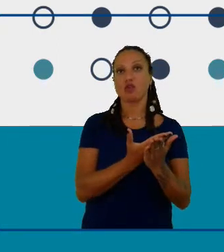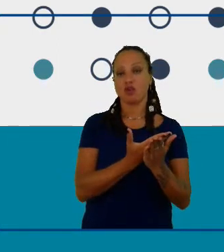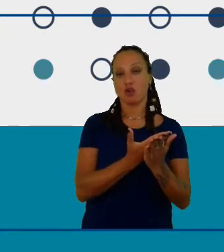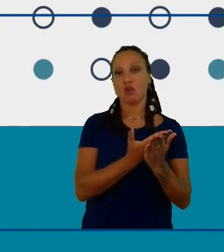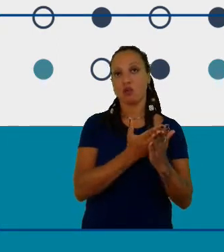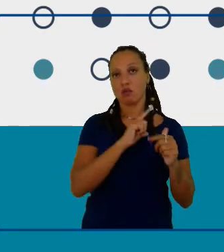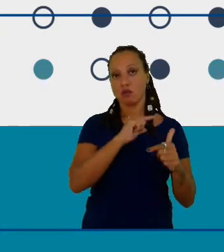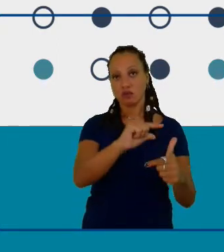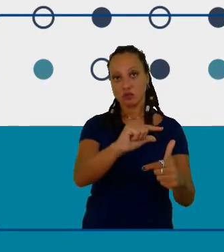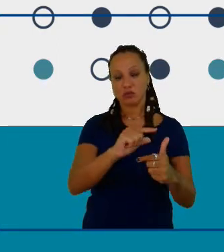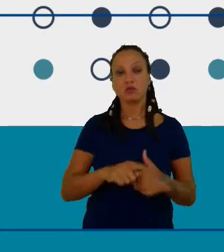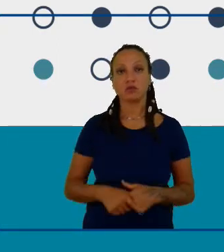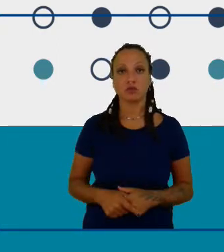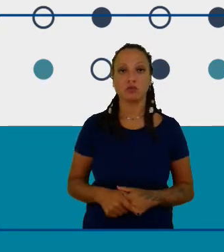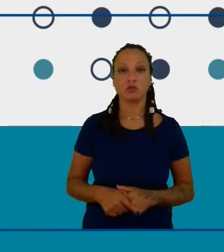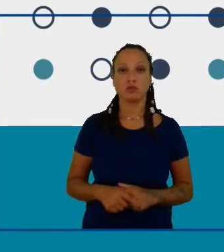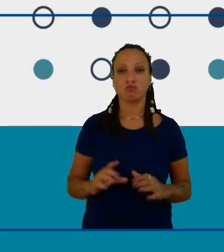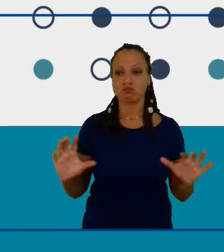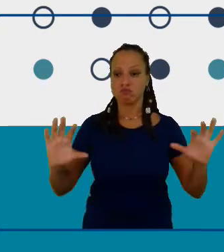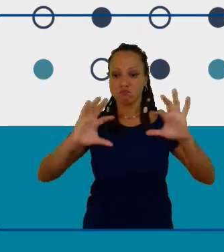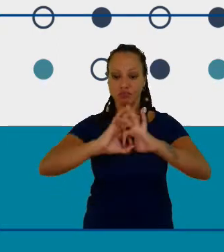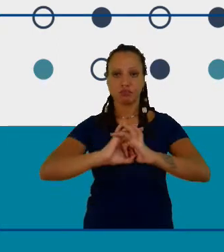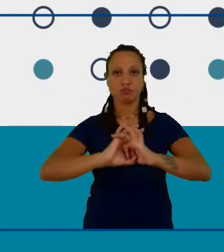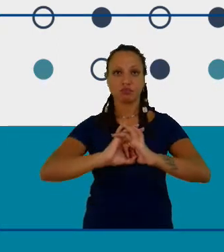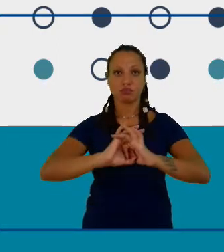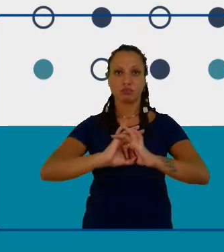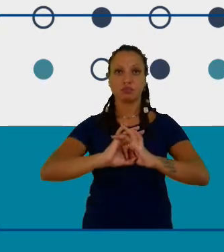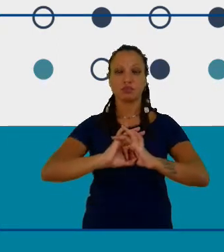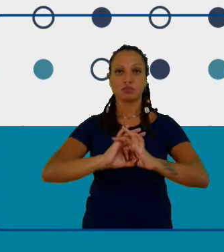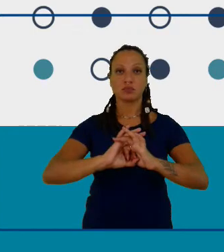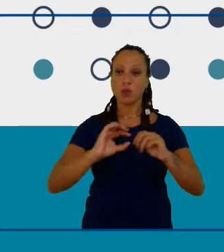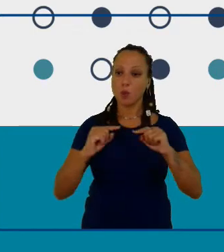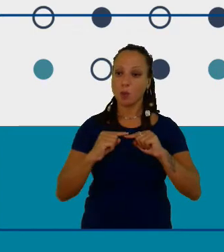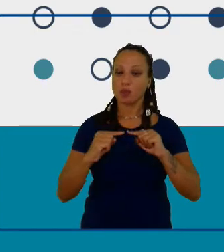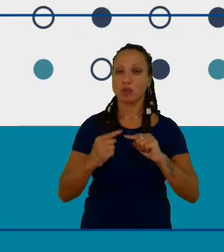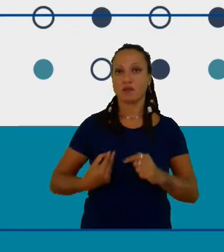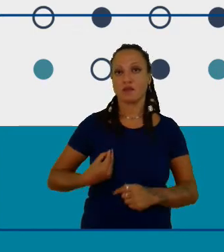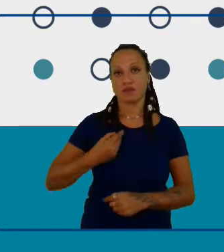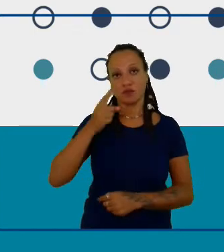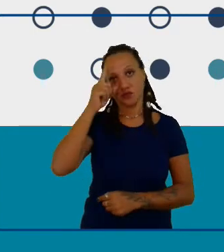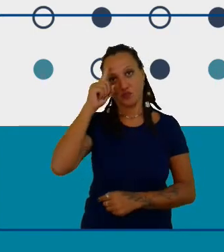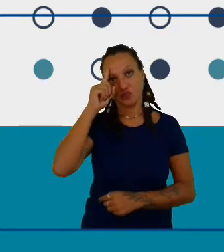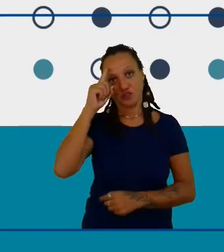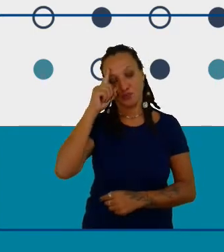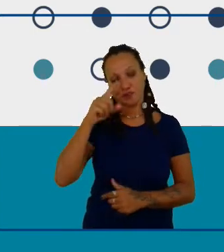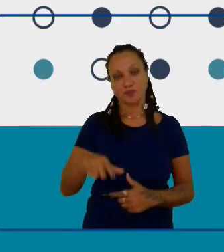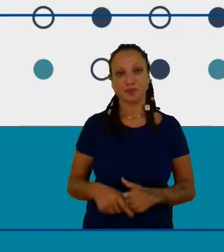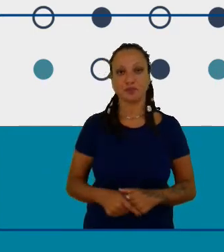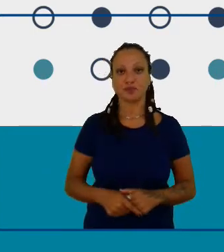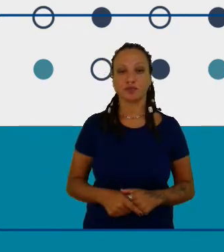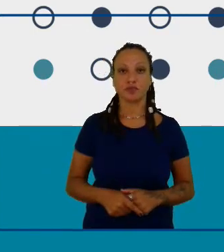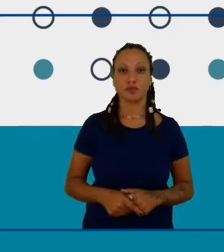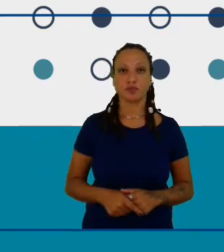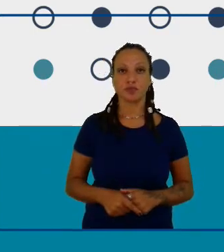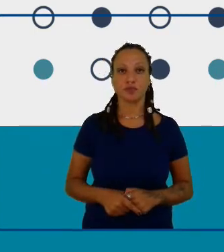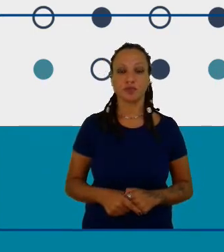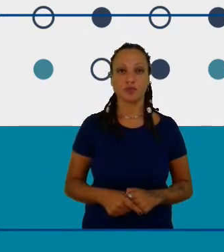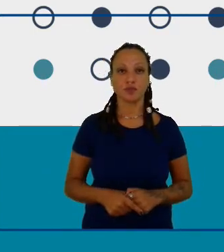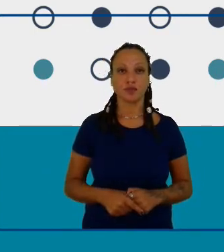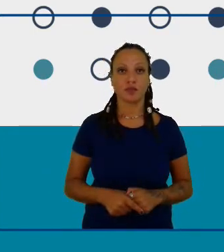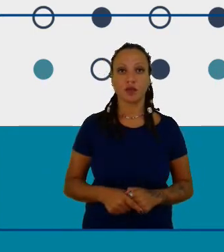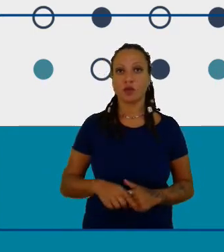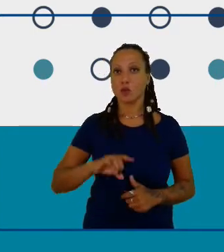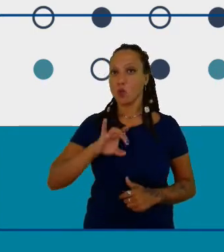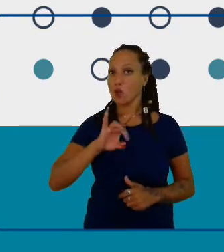tornando essas conexões com o mundo real não necessariamente só focado no